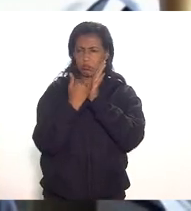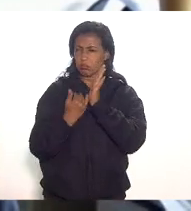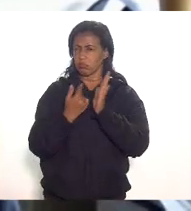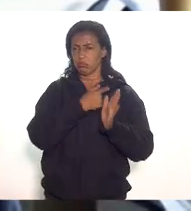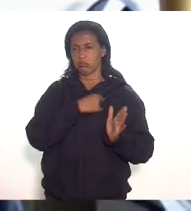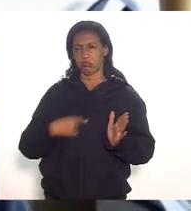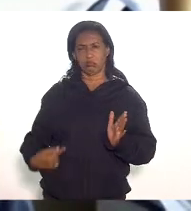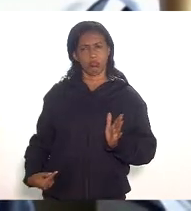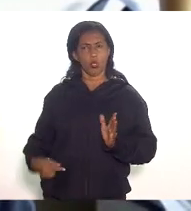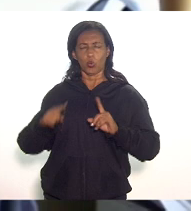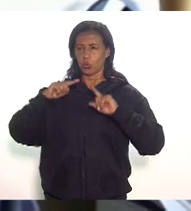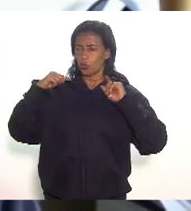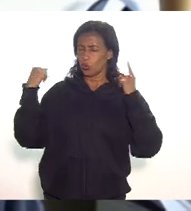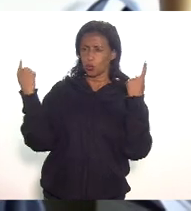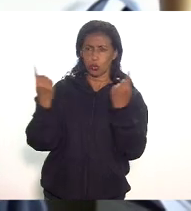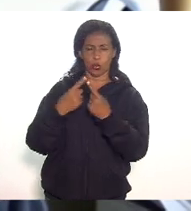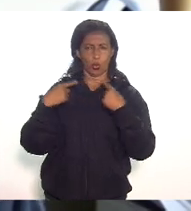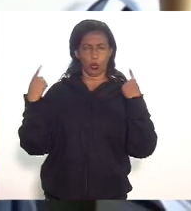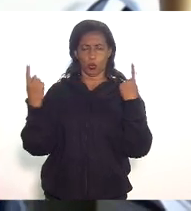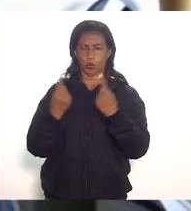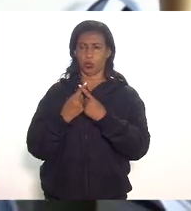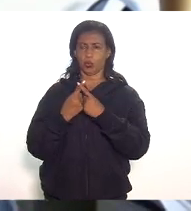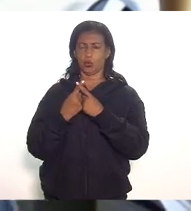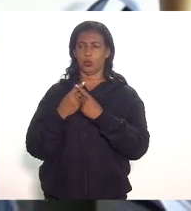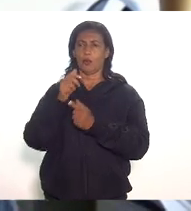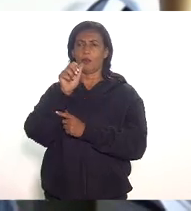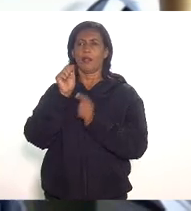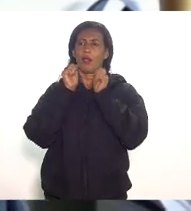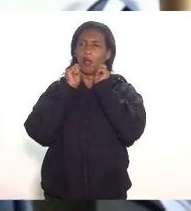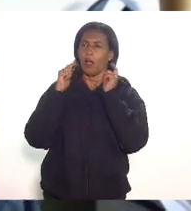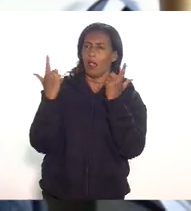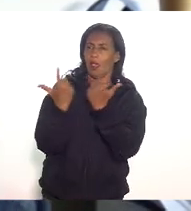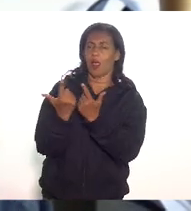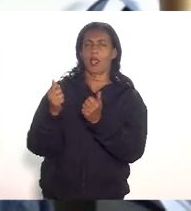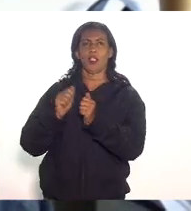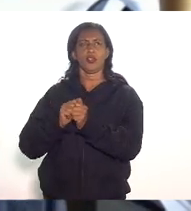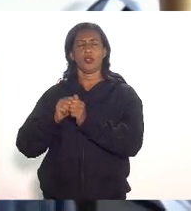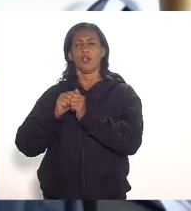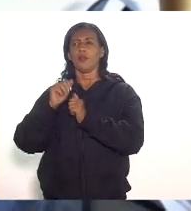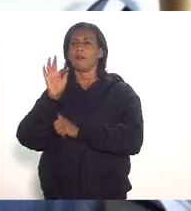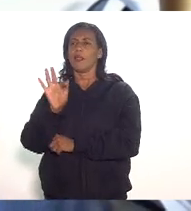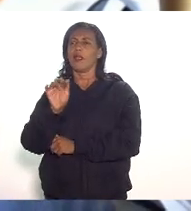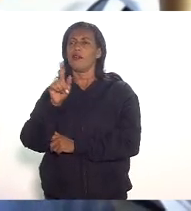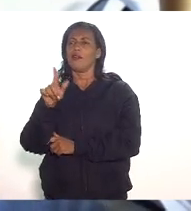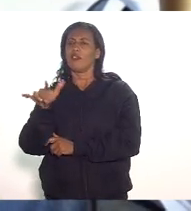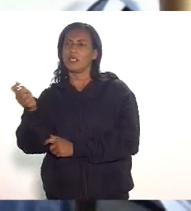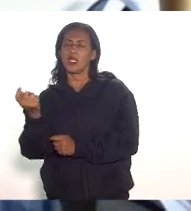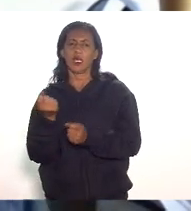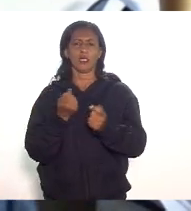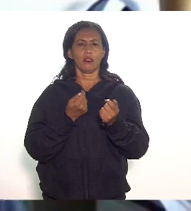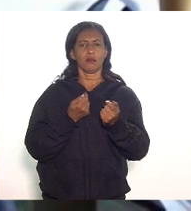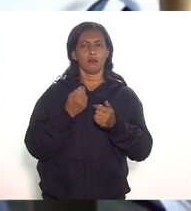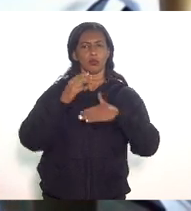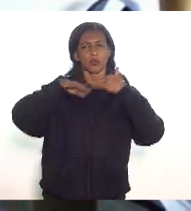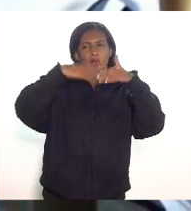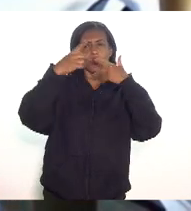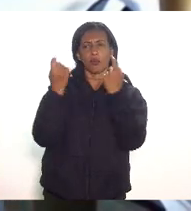que possam ser usados pela LERJ pela Fazenda pelo desenvolvimento econômico